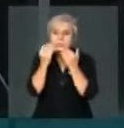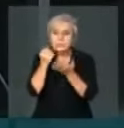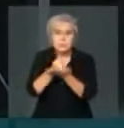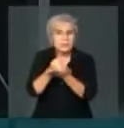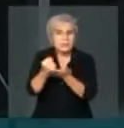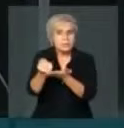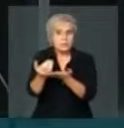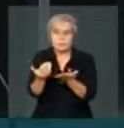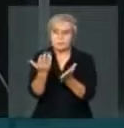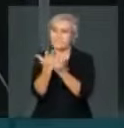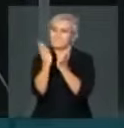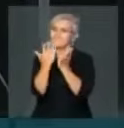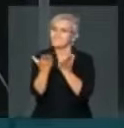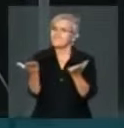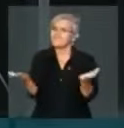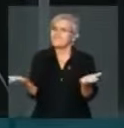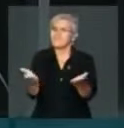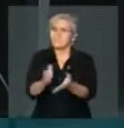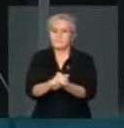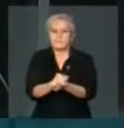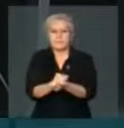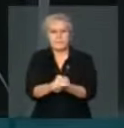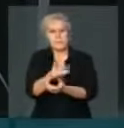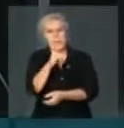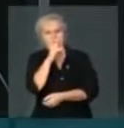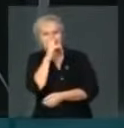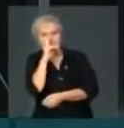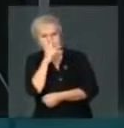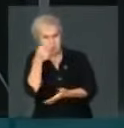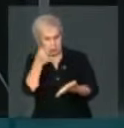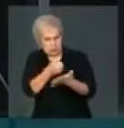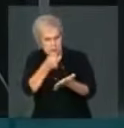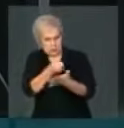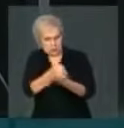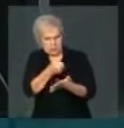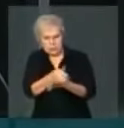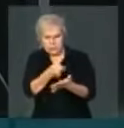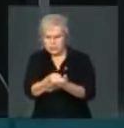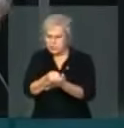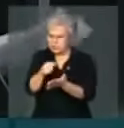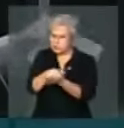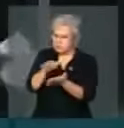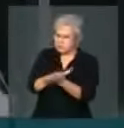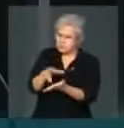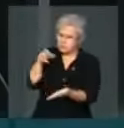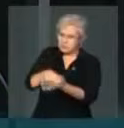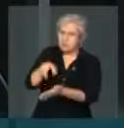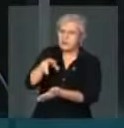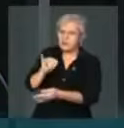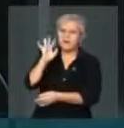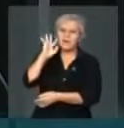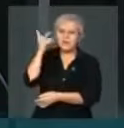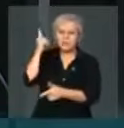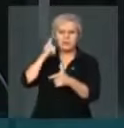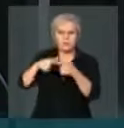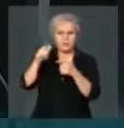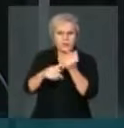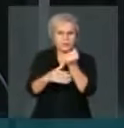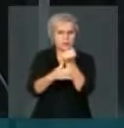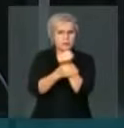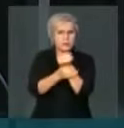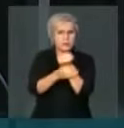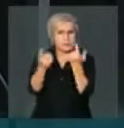achar que a dureza da pena, ela resolve o problema da segurança,